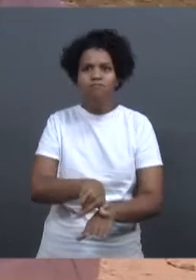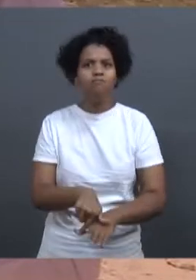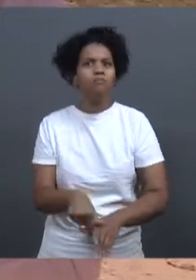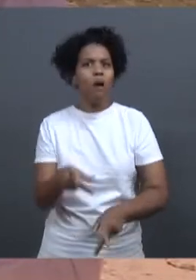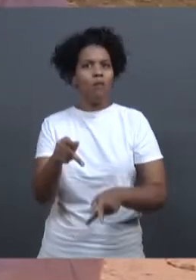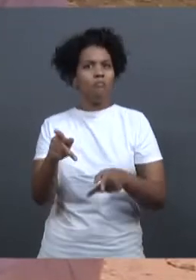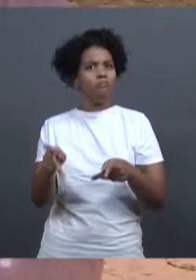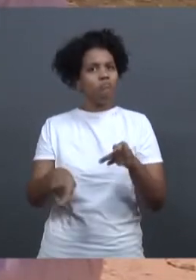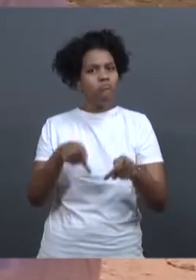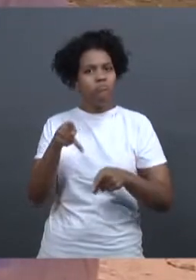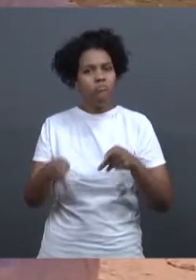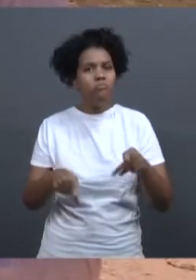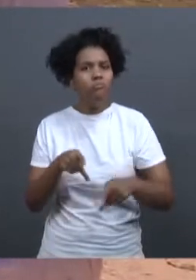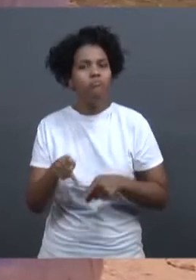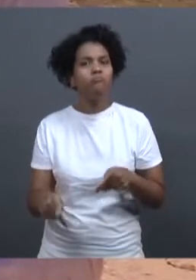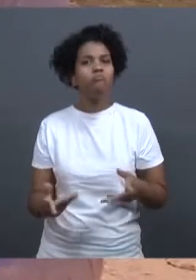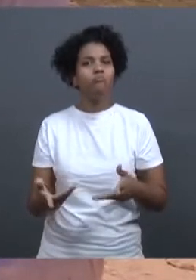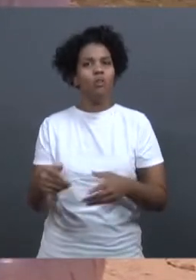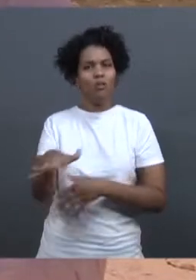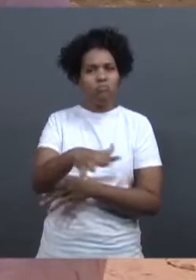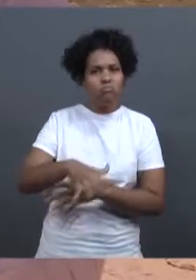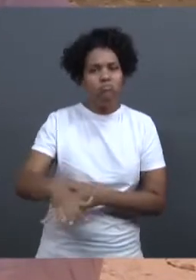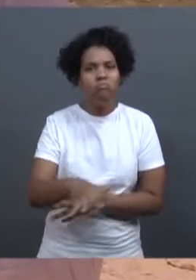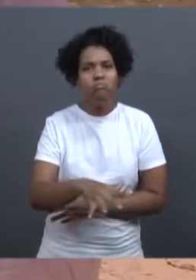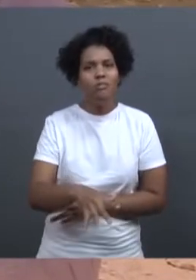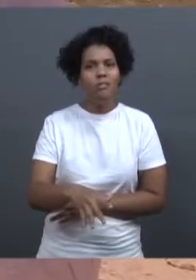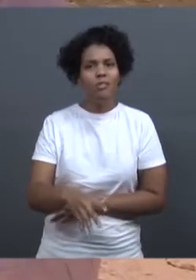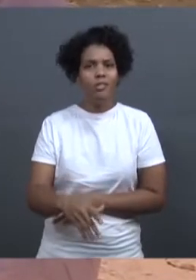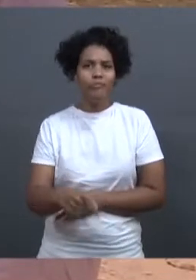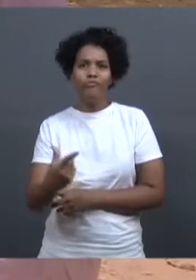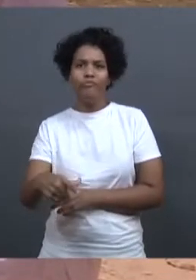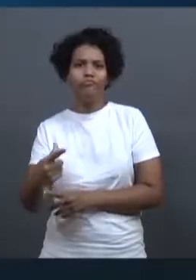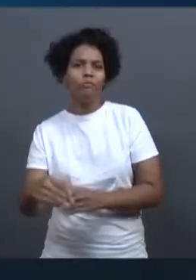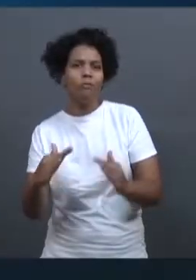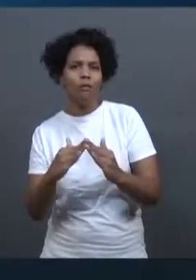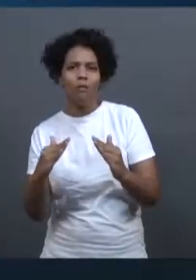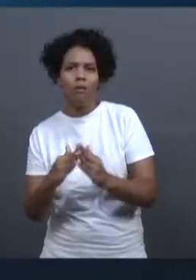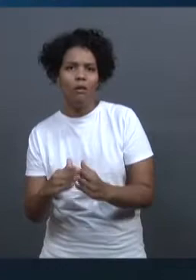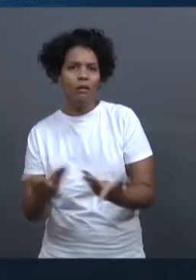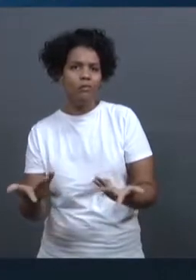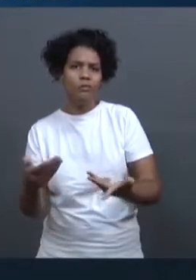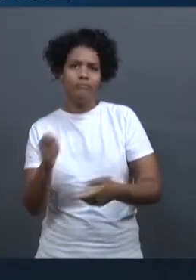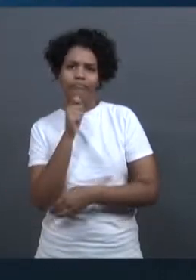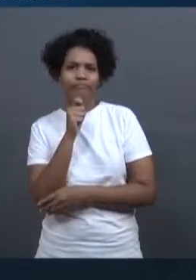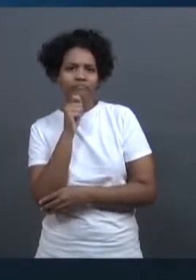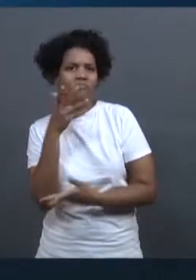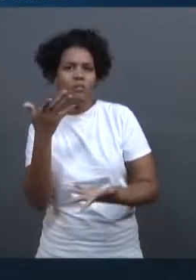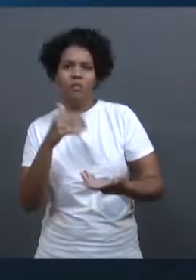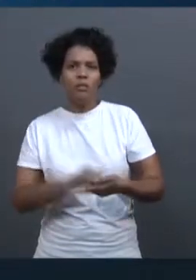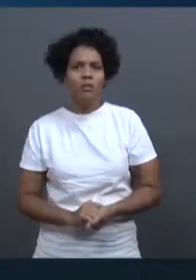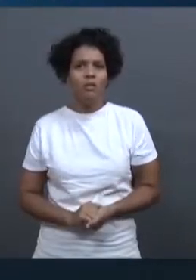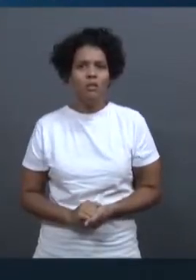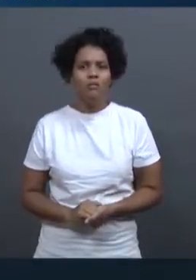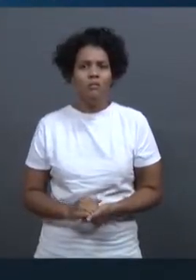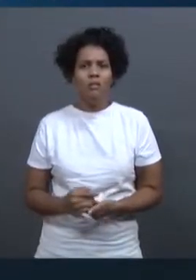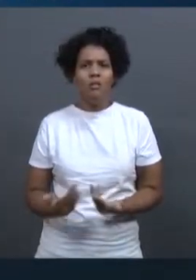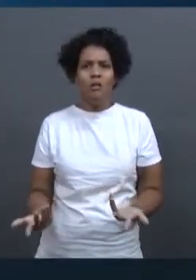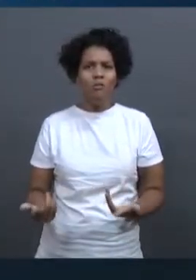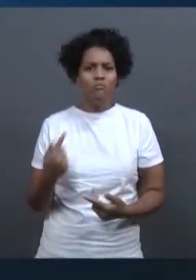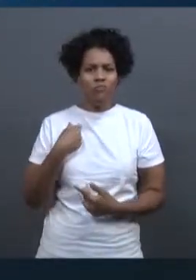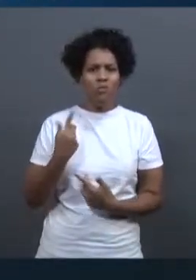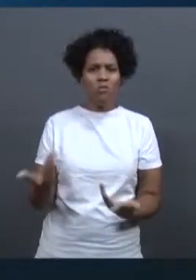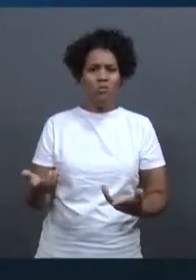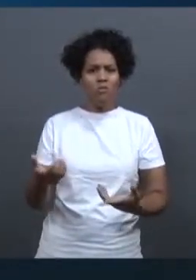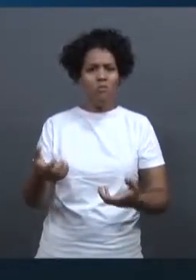maior desastre ambiental da história do país, ninguém foi preso. Ô meu camarada, volta, vira o caminhão e racha fora. Vira o caminhão e racha fora.